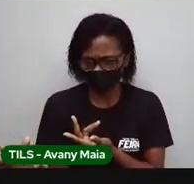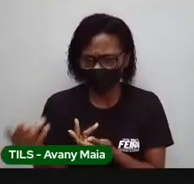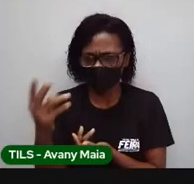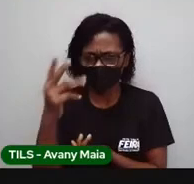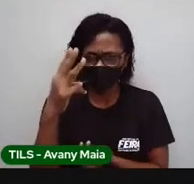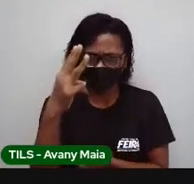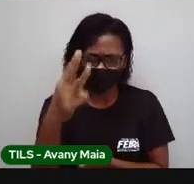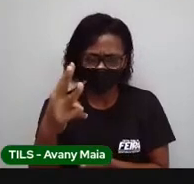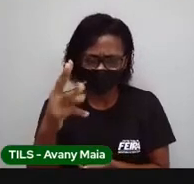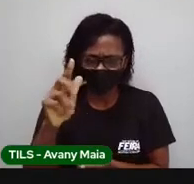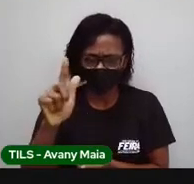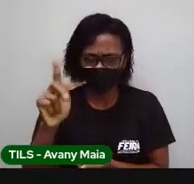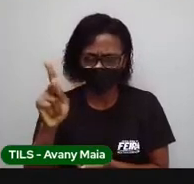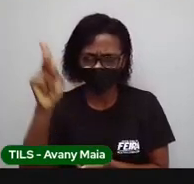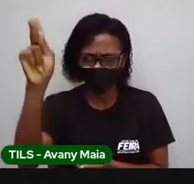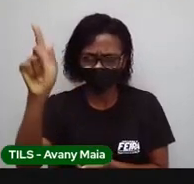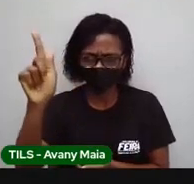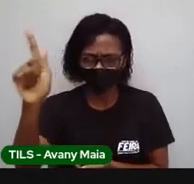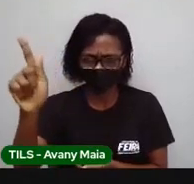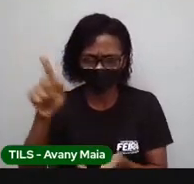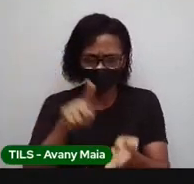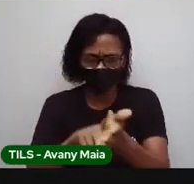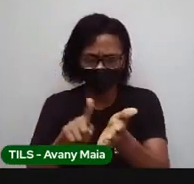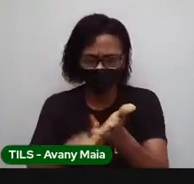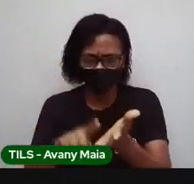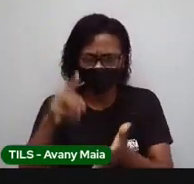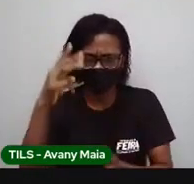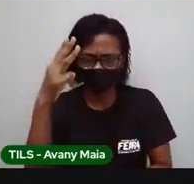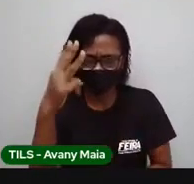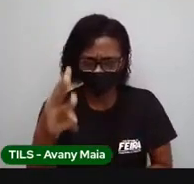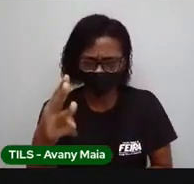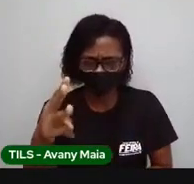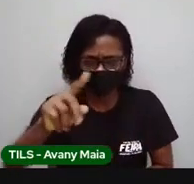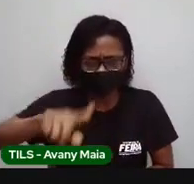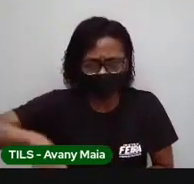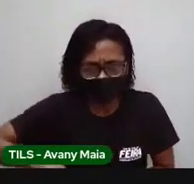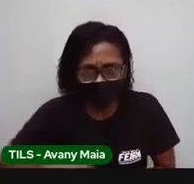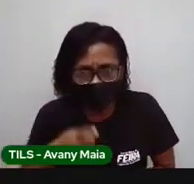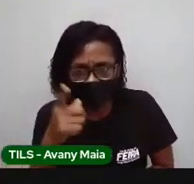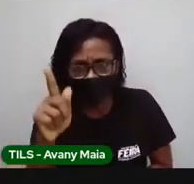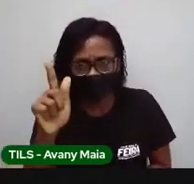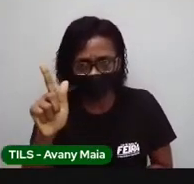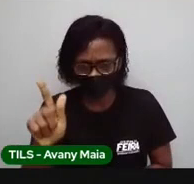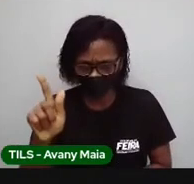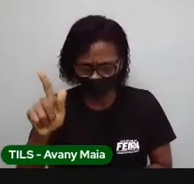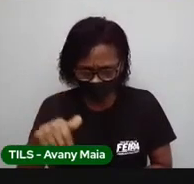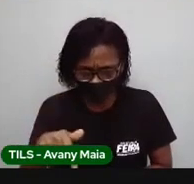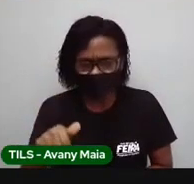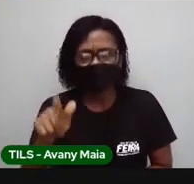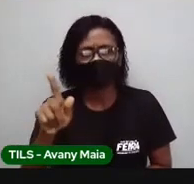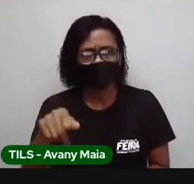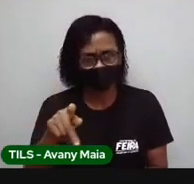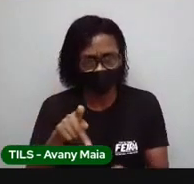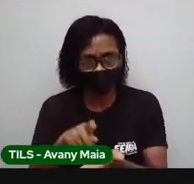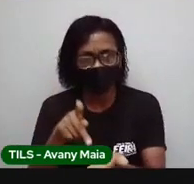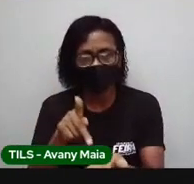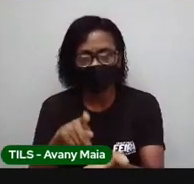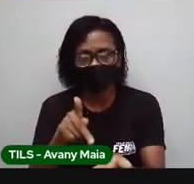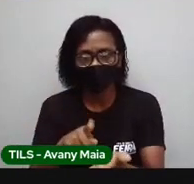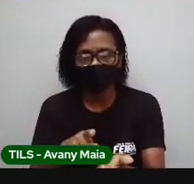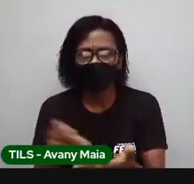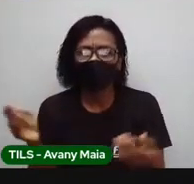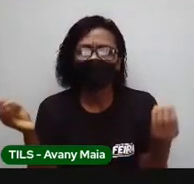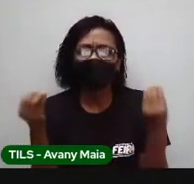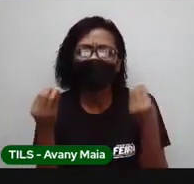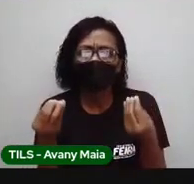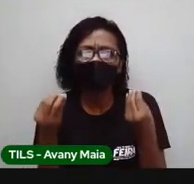quilogramas? É exatamente isso. Exatamente. Professor, mas antes, o senhor disse que tinha um jeito